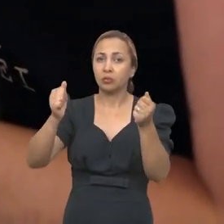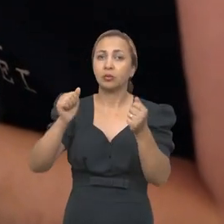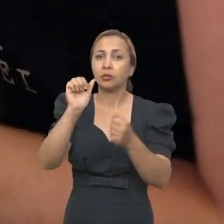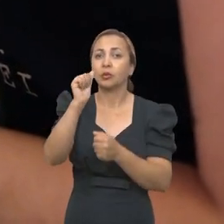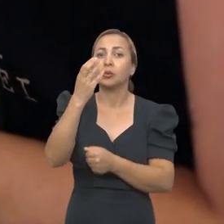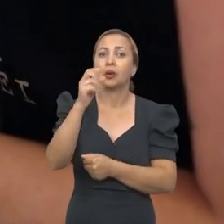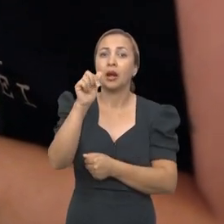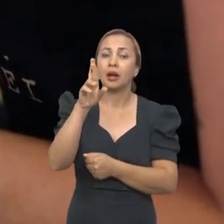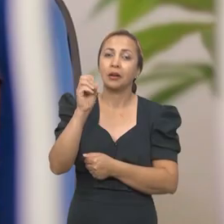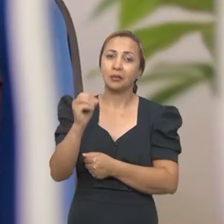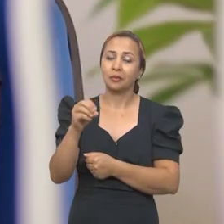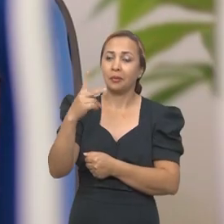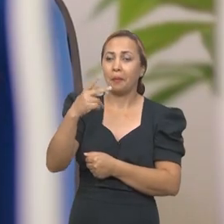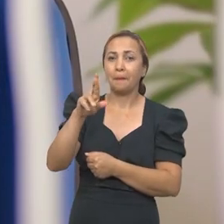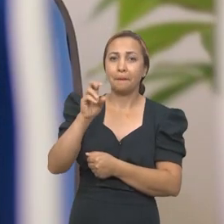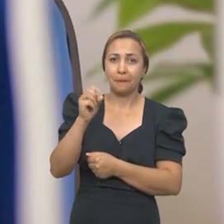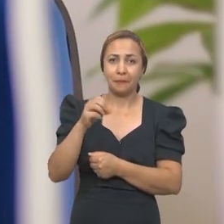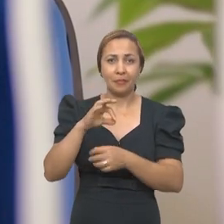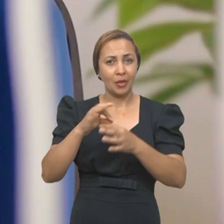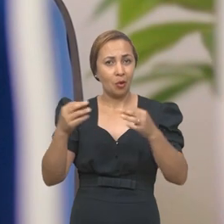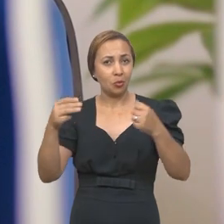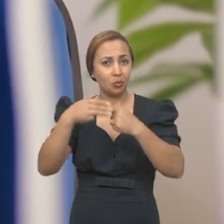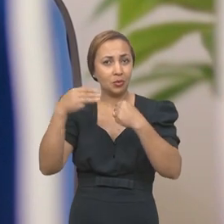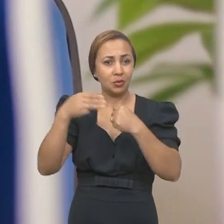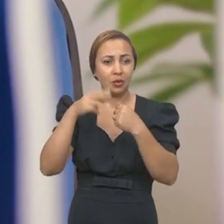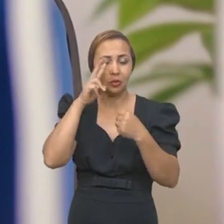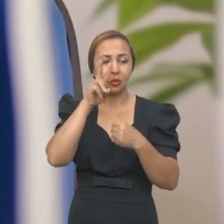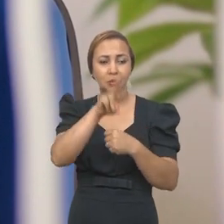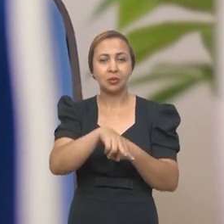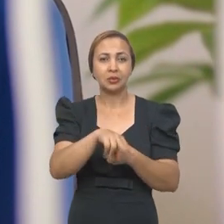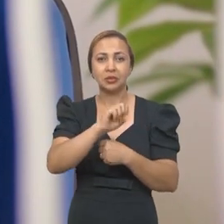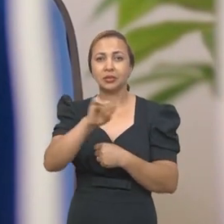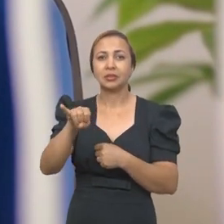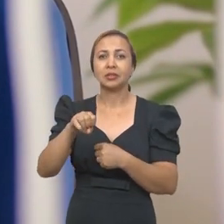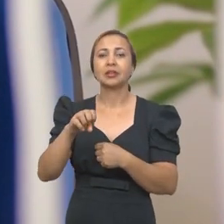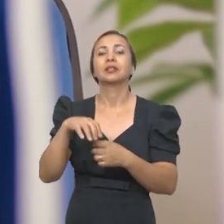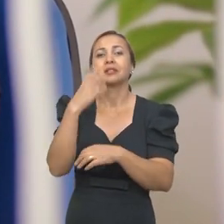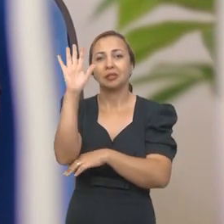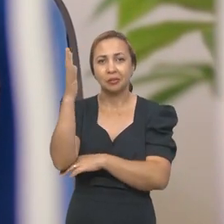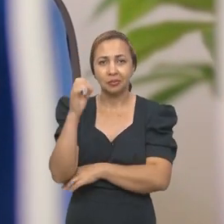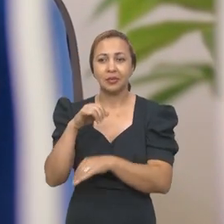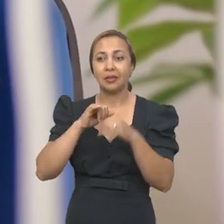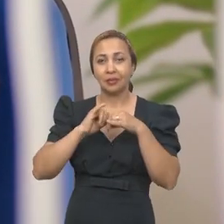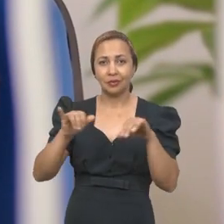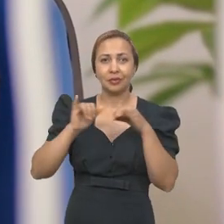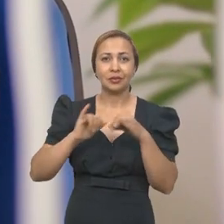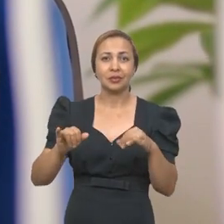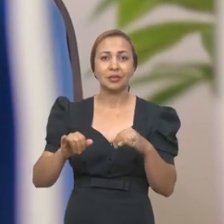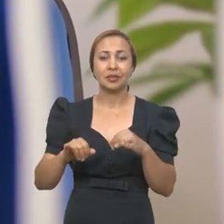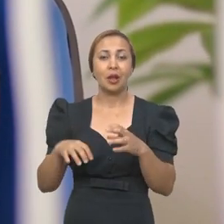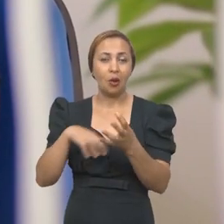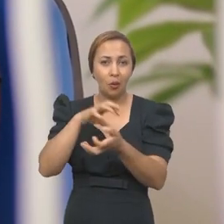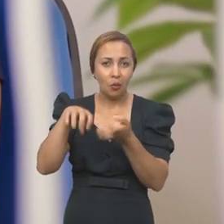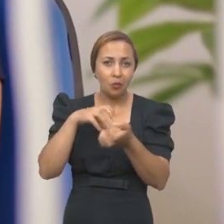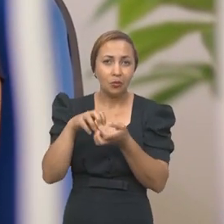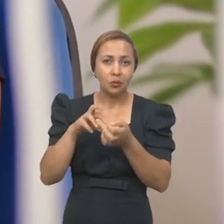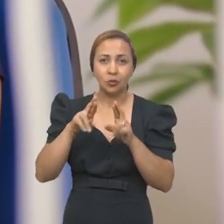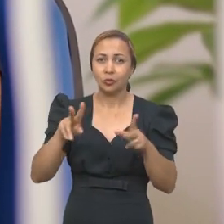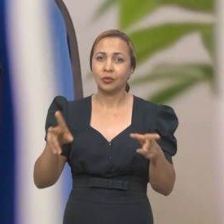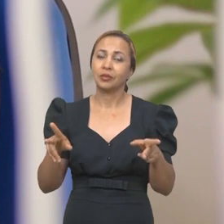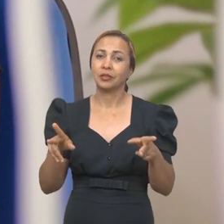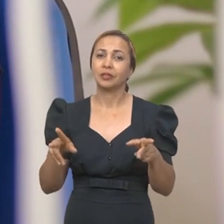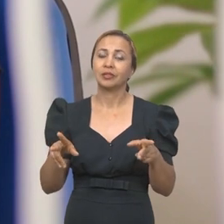natural, que foi o acro predador. Então, ao longo do mestrado, nós observamos o quê? Sim, as plantas, elas emitem compostos diferentes, quando